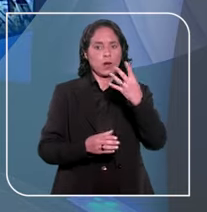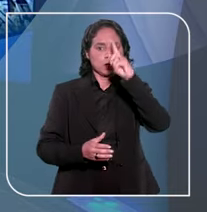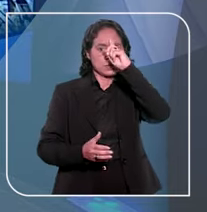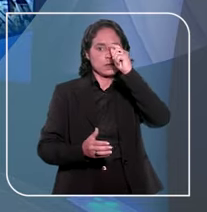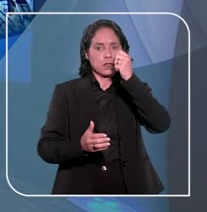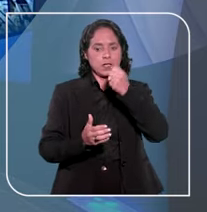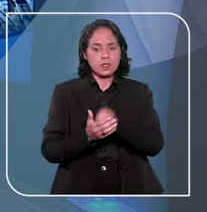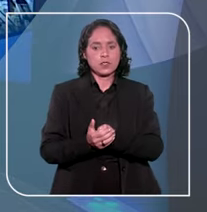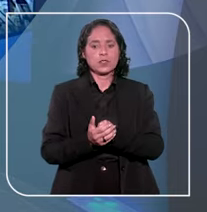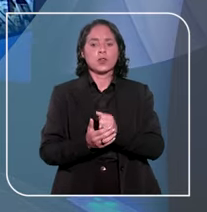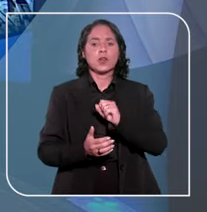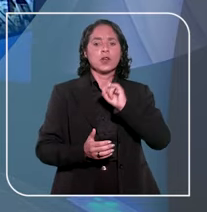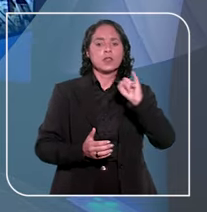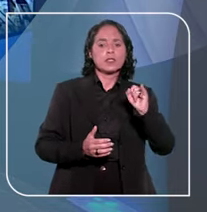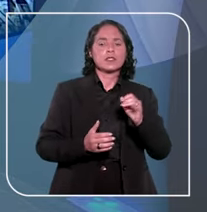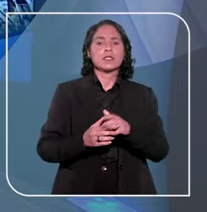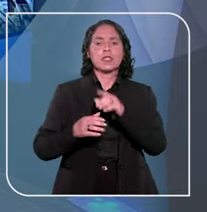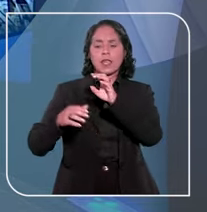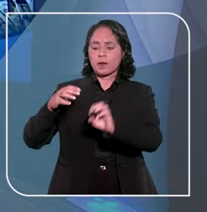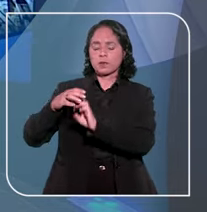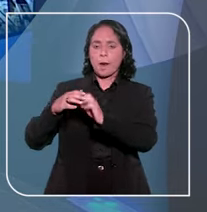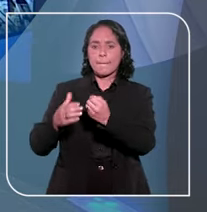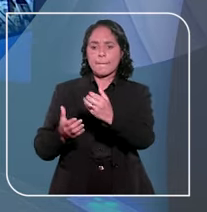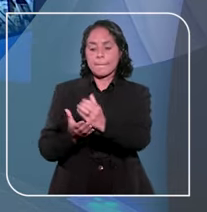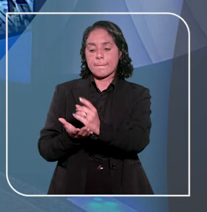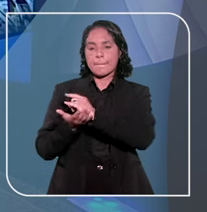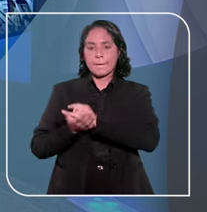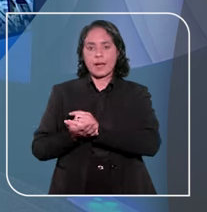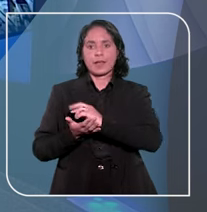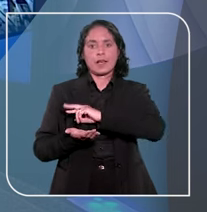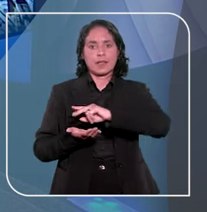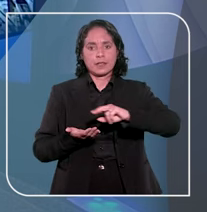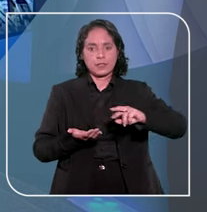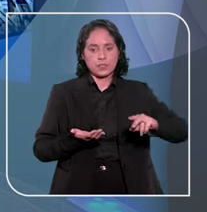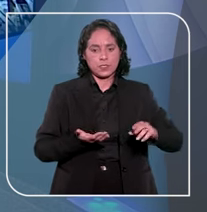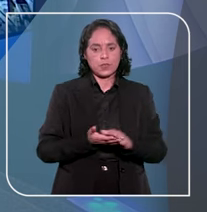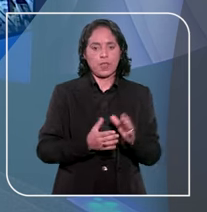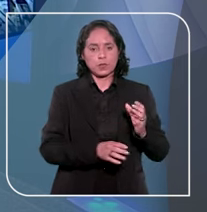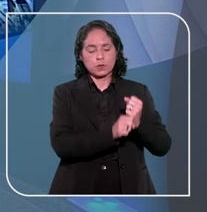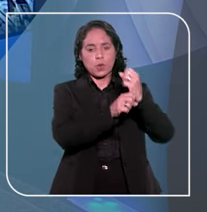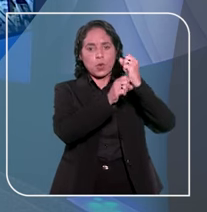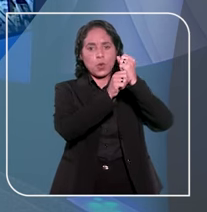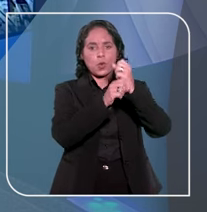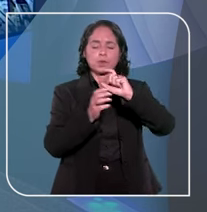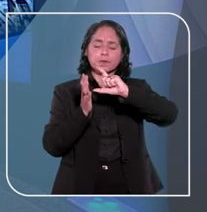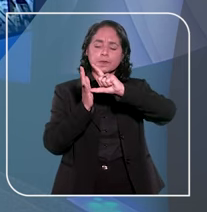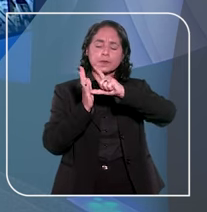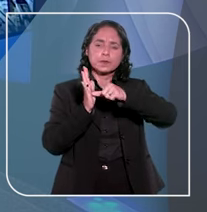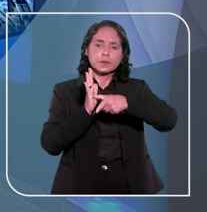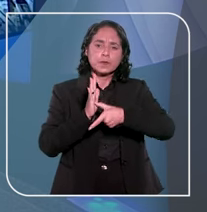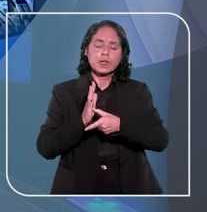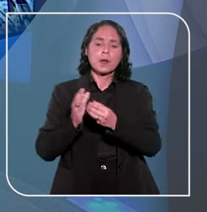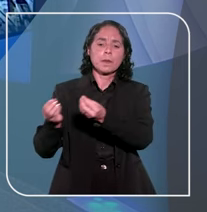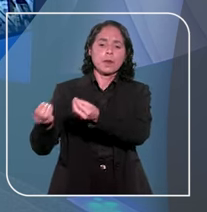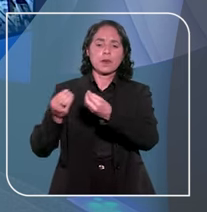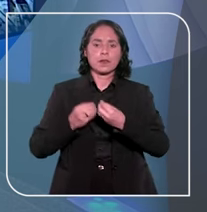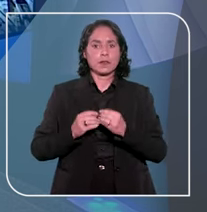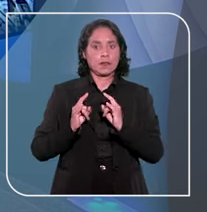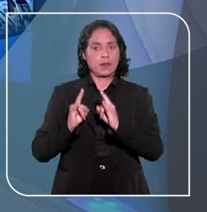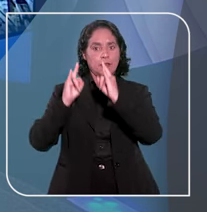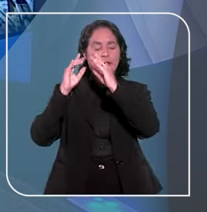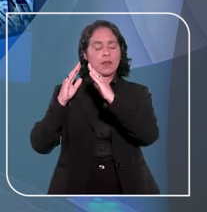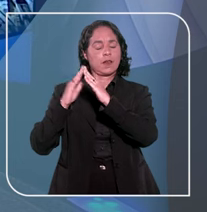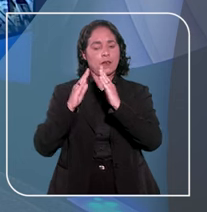decidiu que o dano que poderia justificar a indenização por lucros cessantes decorrentes do atraso na entrega de imóvel